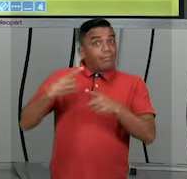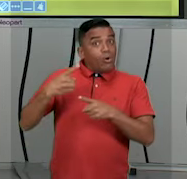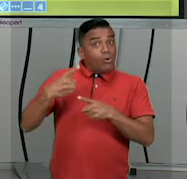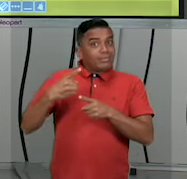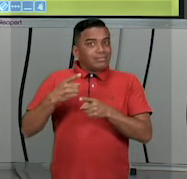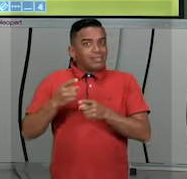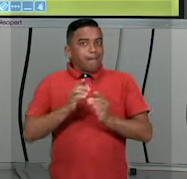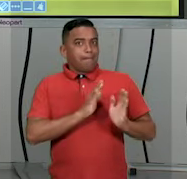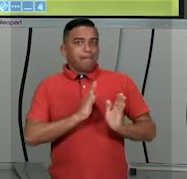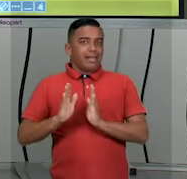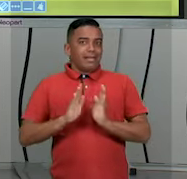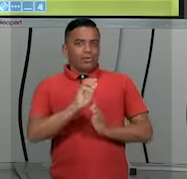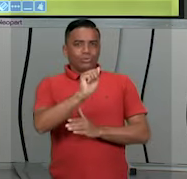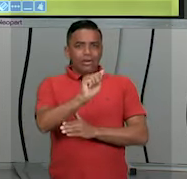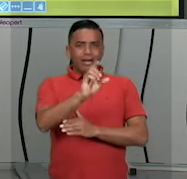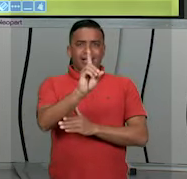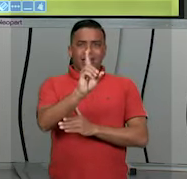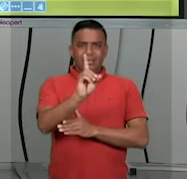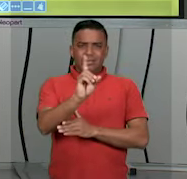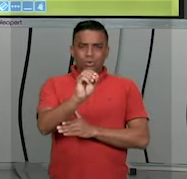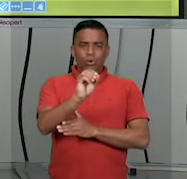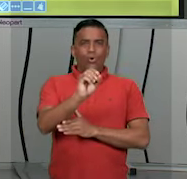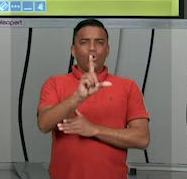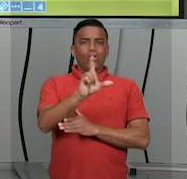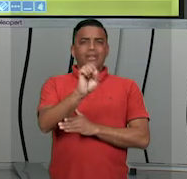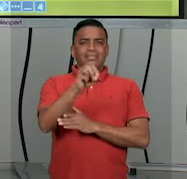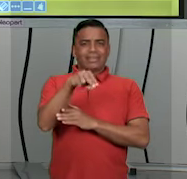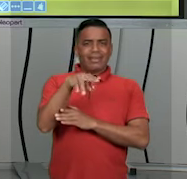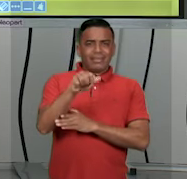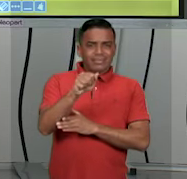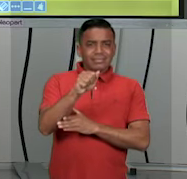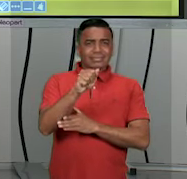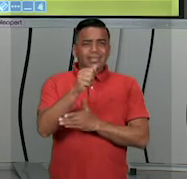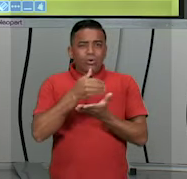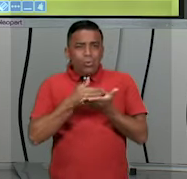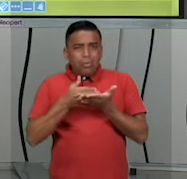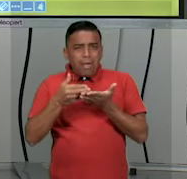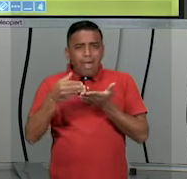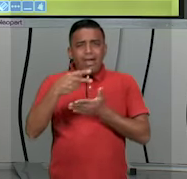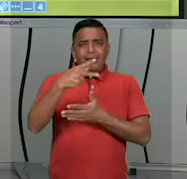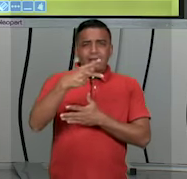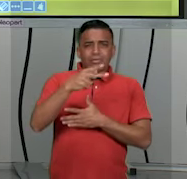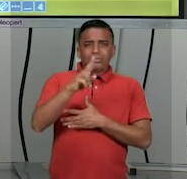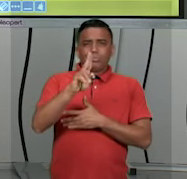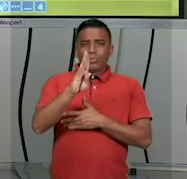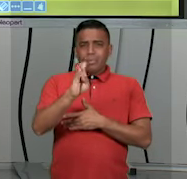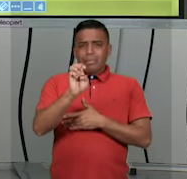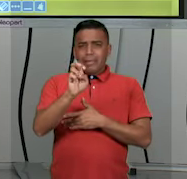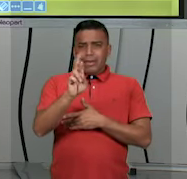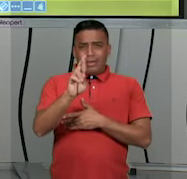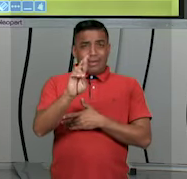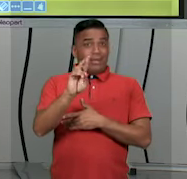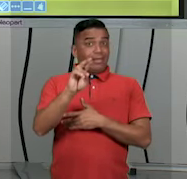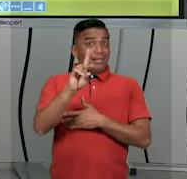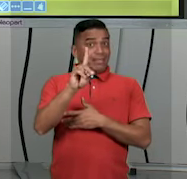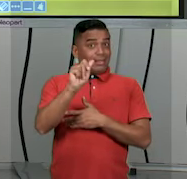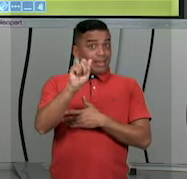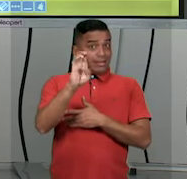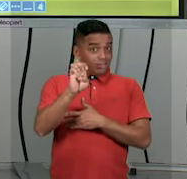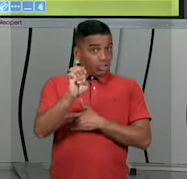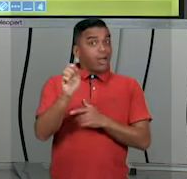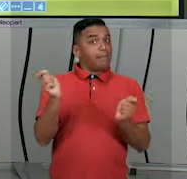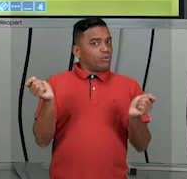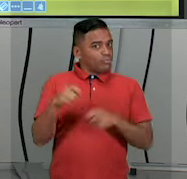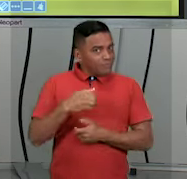adolescência, no início da puberdade, isso já começa a ser possível. Não que